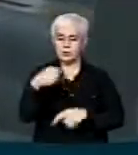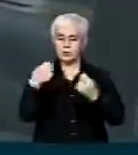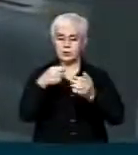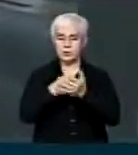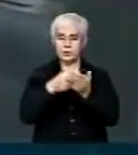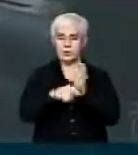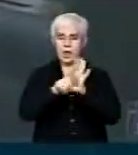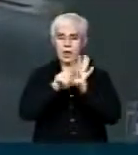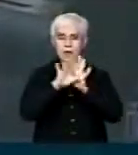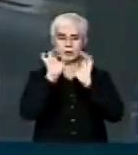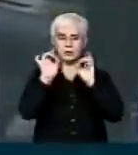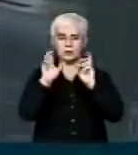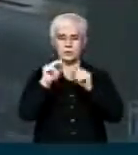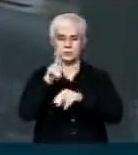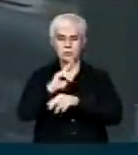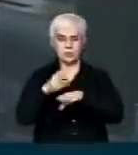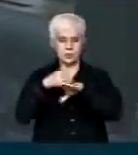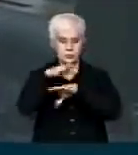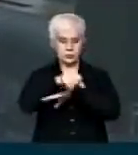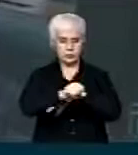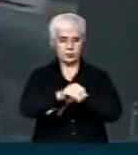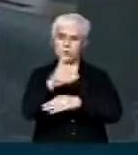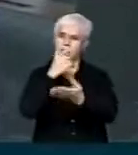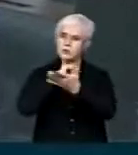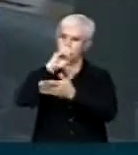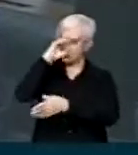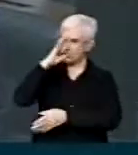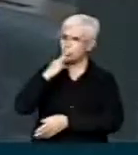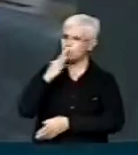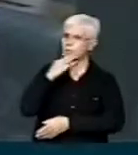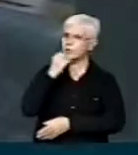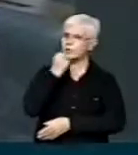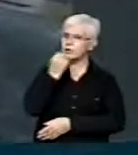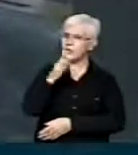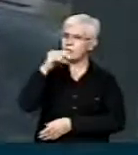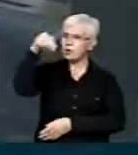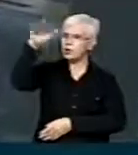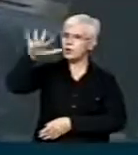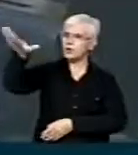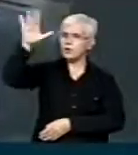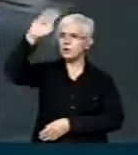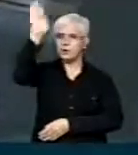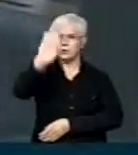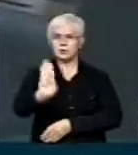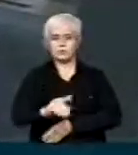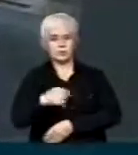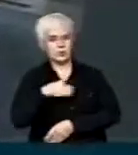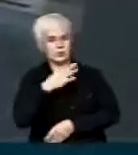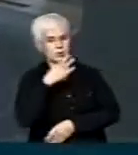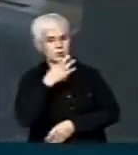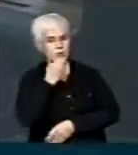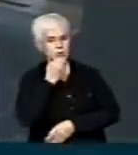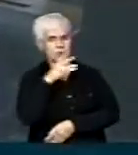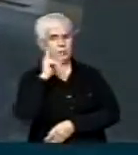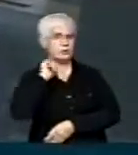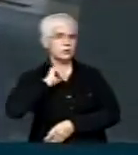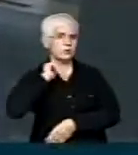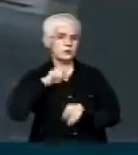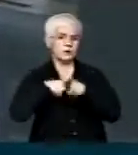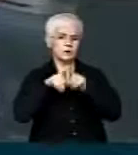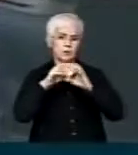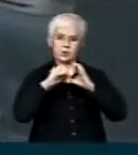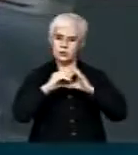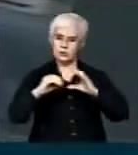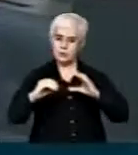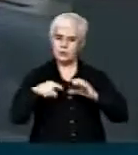específica para sua utilização. O senhor conhece bem o Nordeste brasileiro, eu conheço bem Minas Gerais e boa parte do Centro-Oeste.